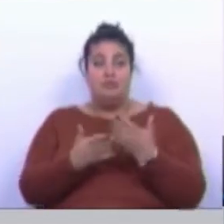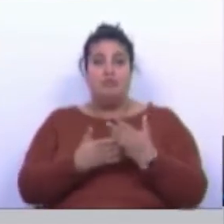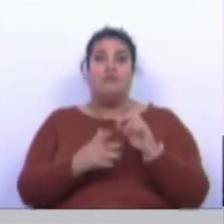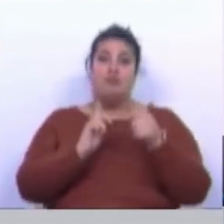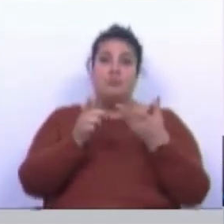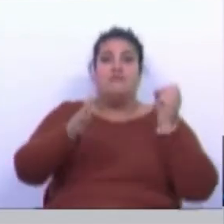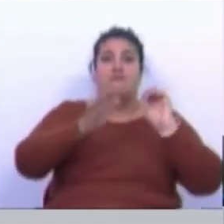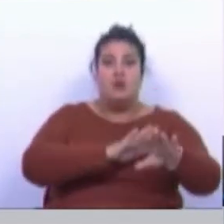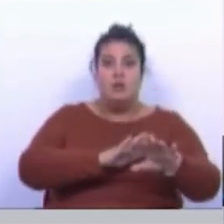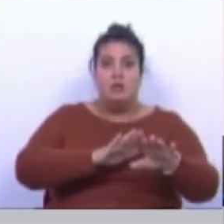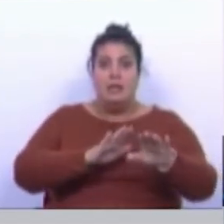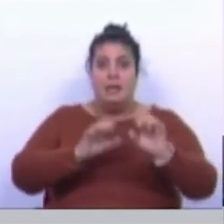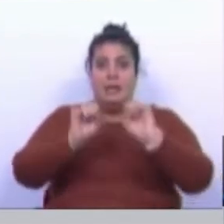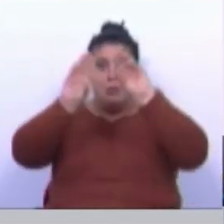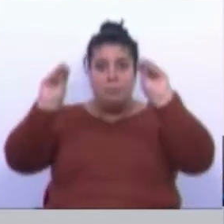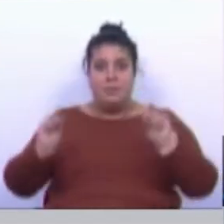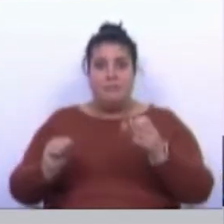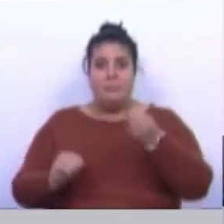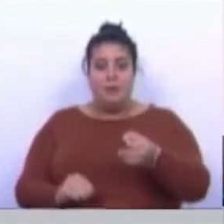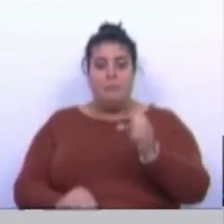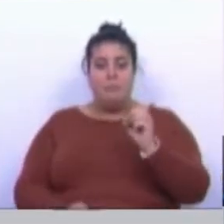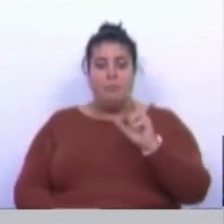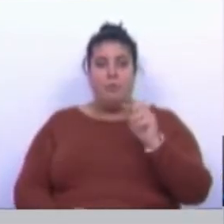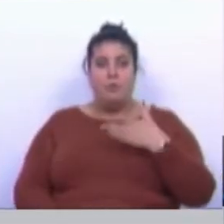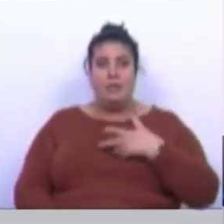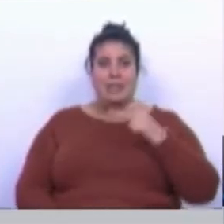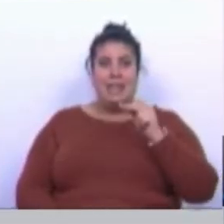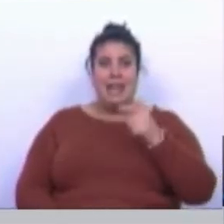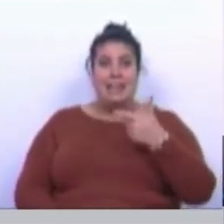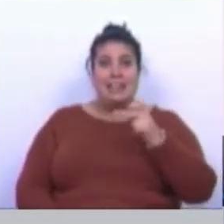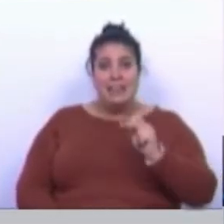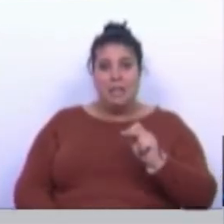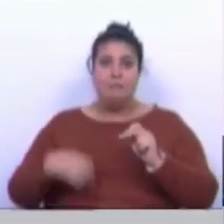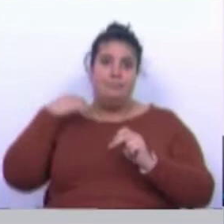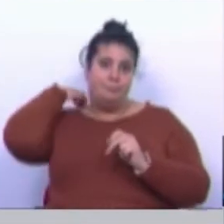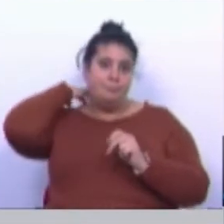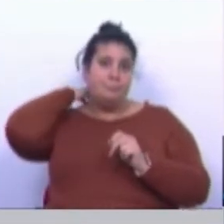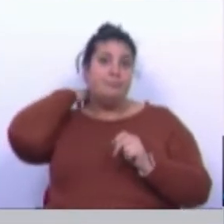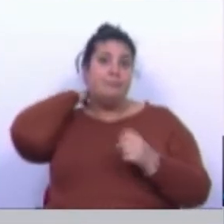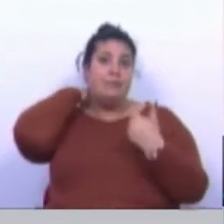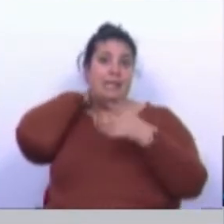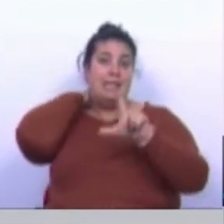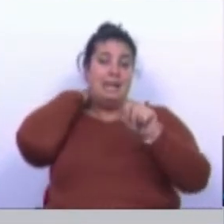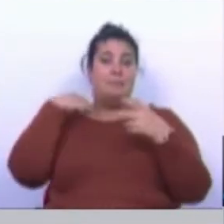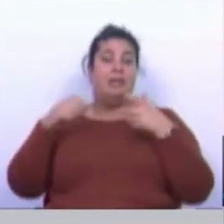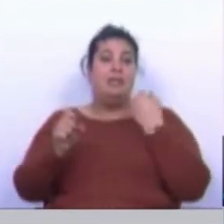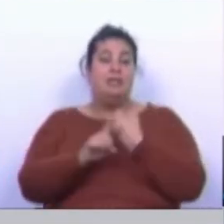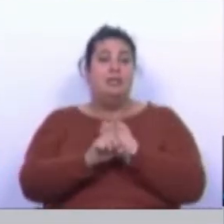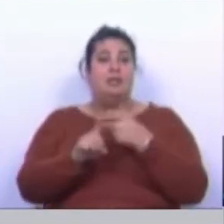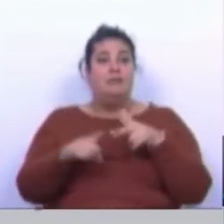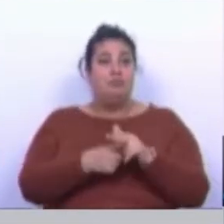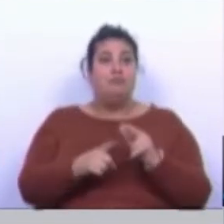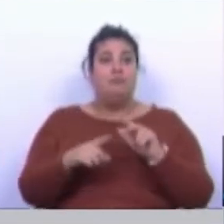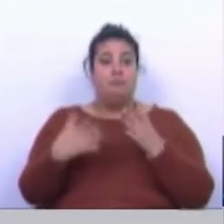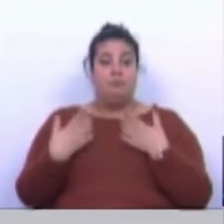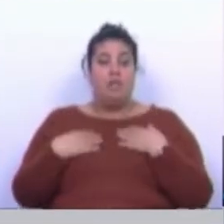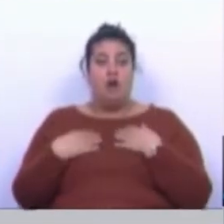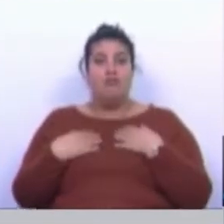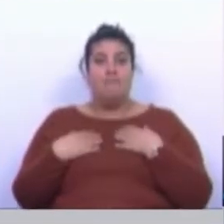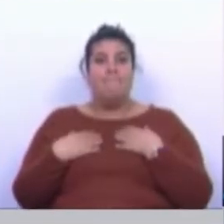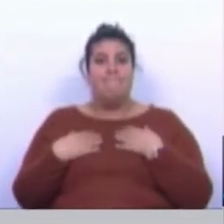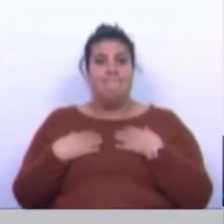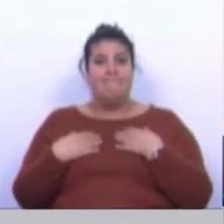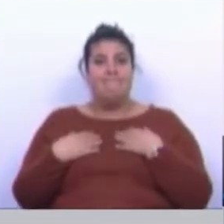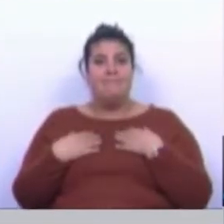sentido. E portanto essa transparência, diálogo e a formação e dar ferramentas aos profissionais e às equipas, para nós é uma